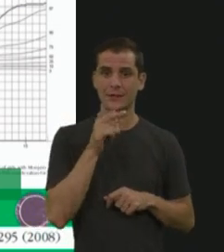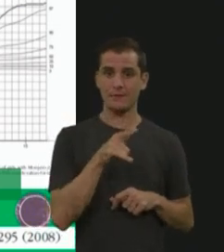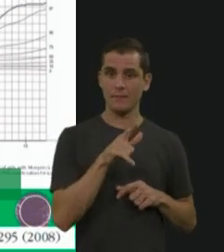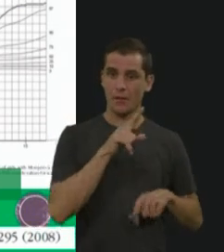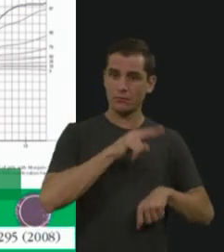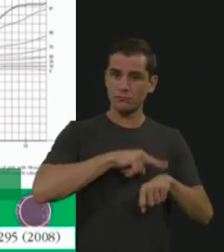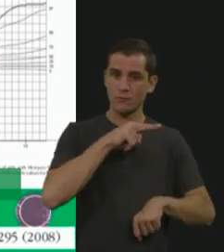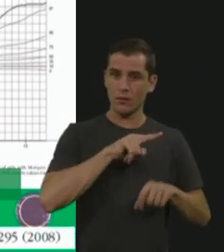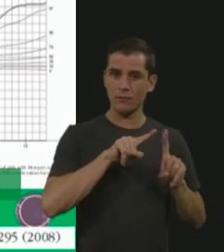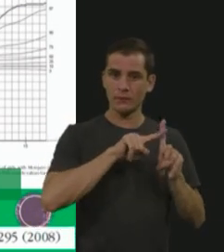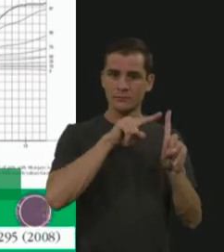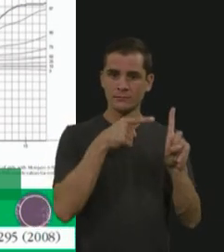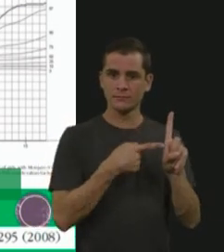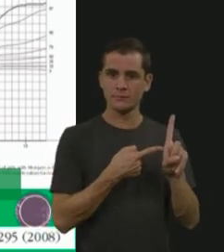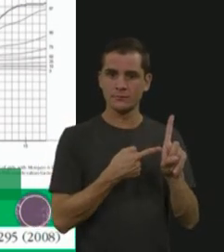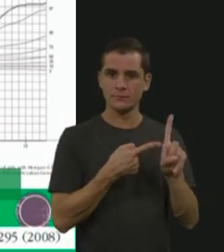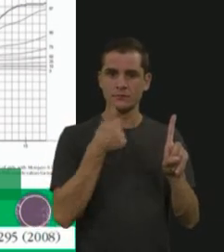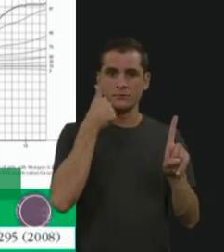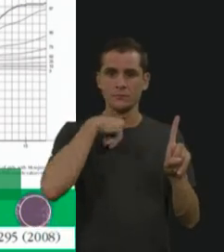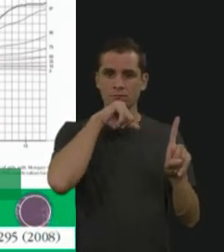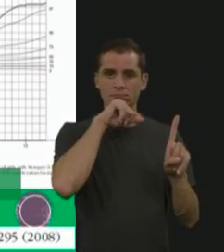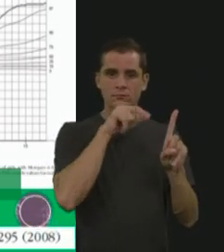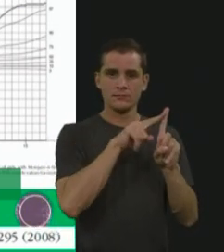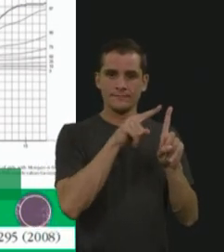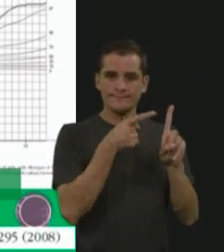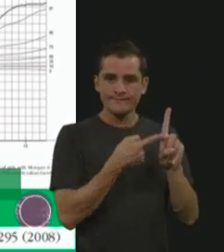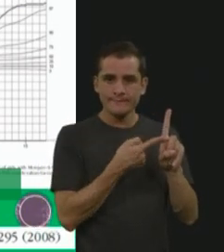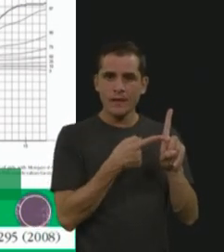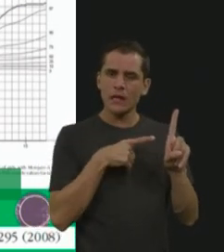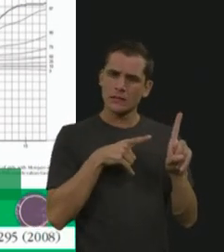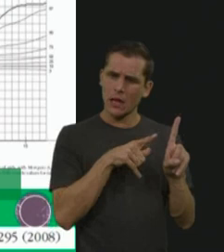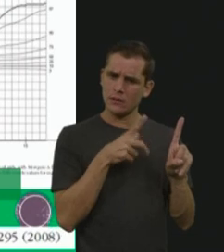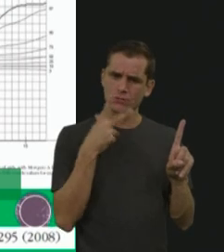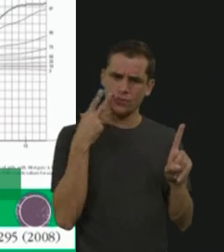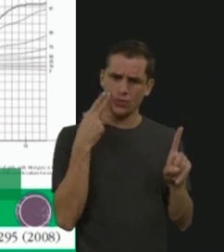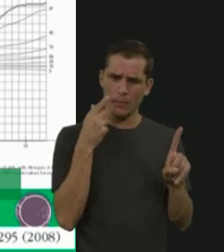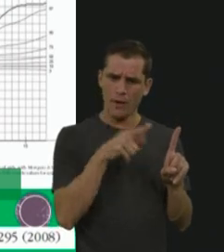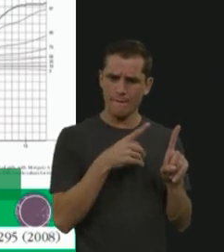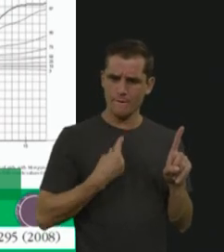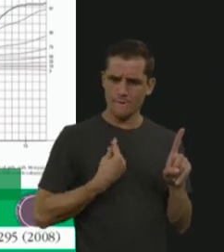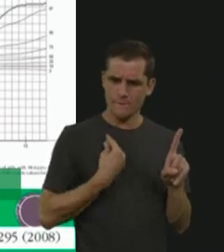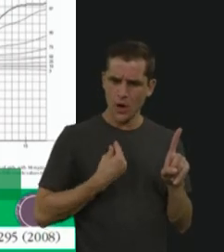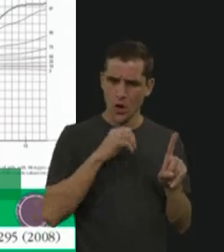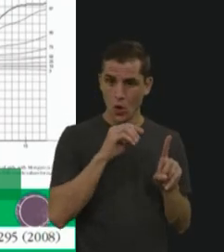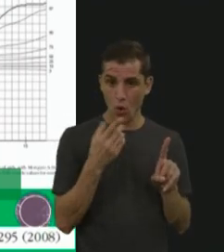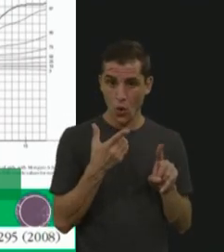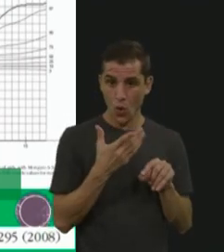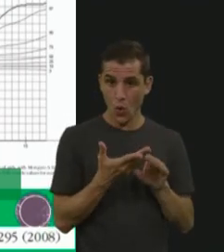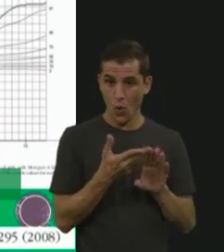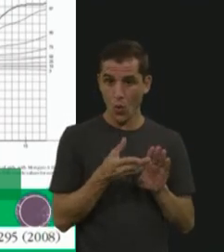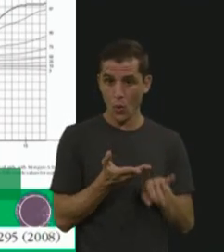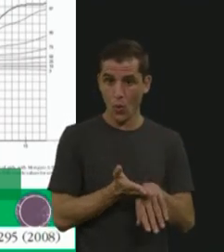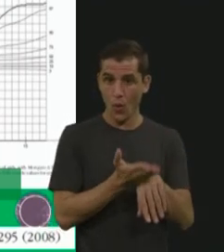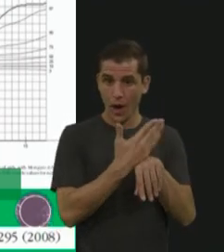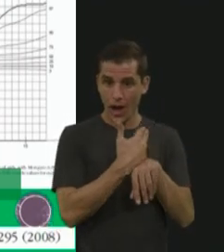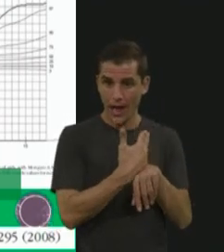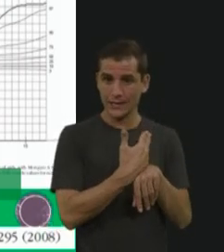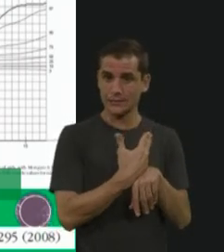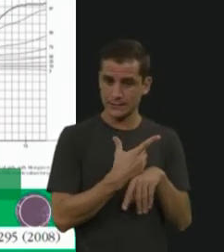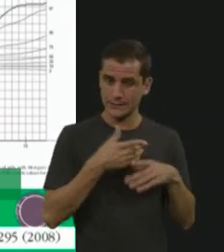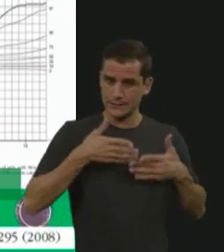intercorrência, né? Eles têm tamanhos adequados ou são prematuros por outros fatores ou até é gig, são grandes.